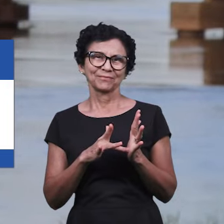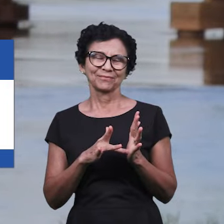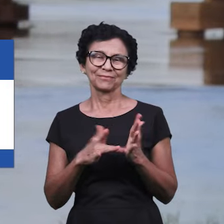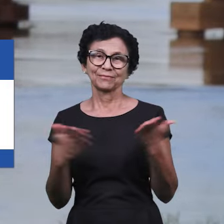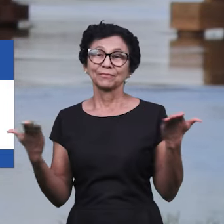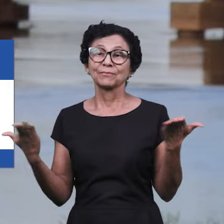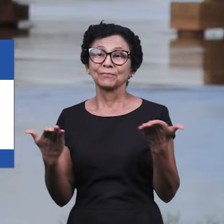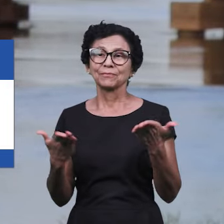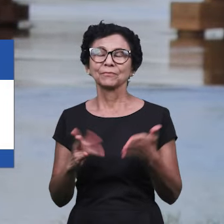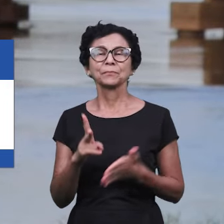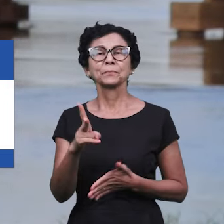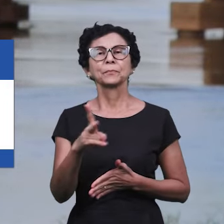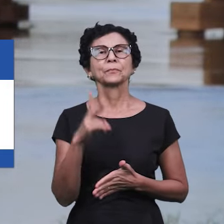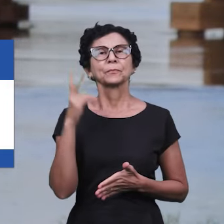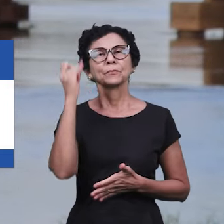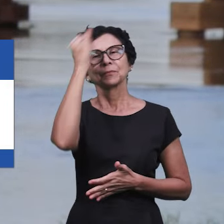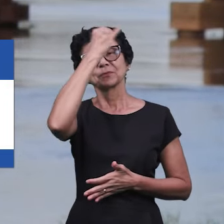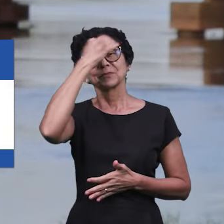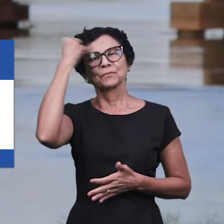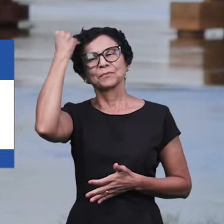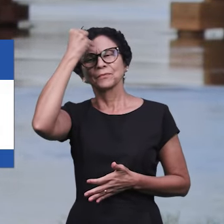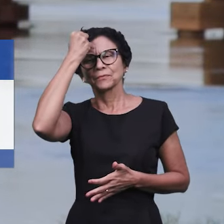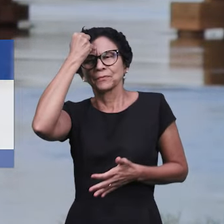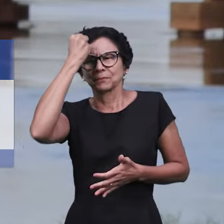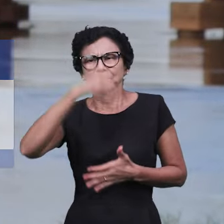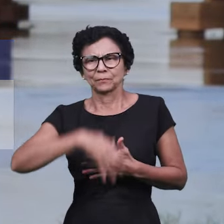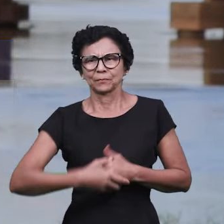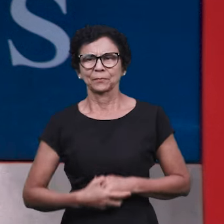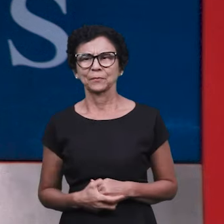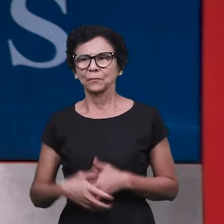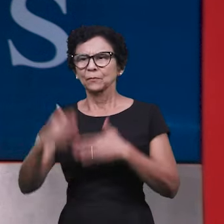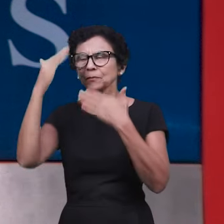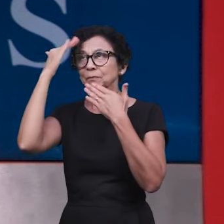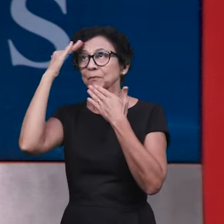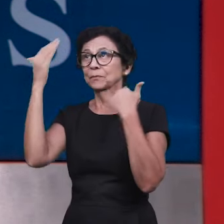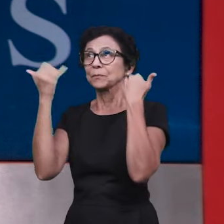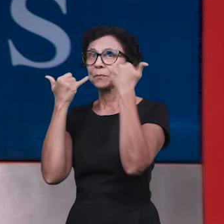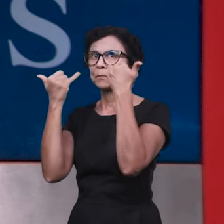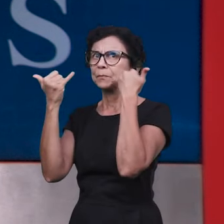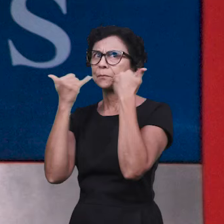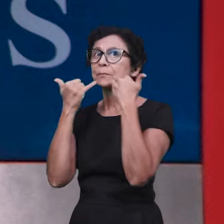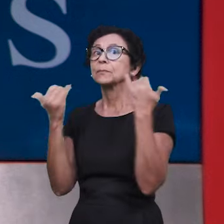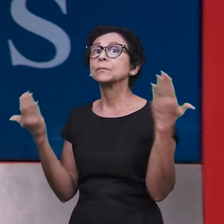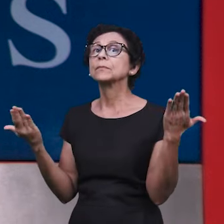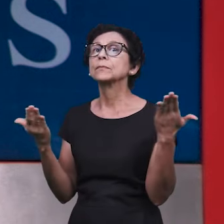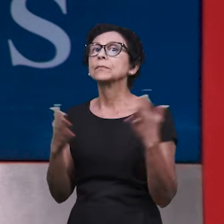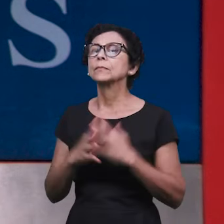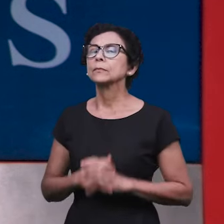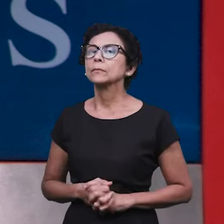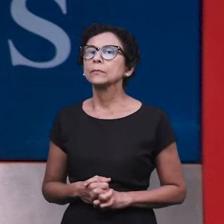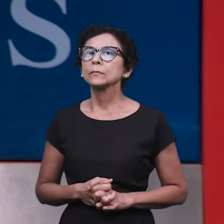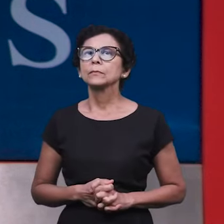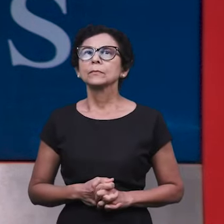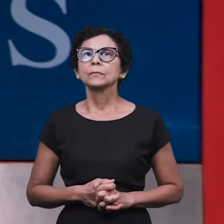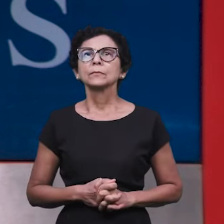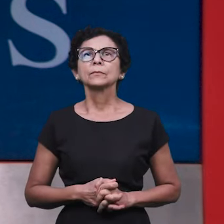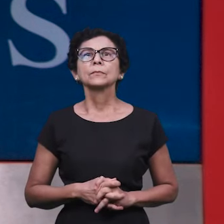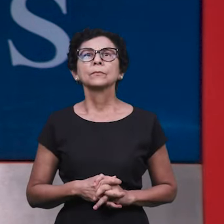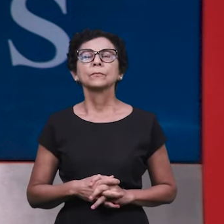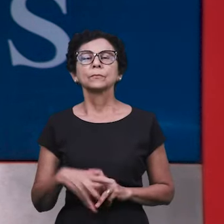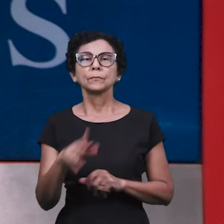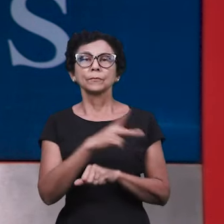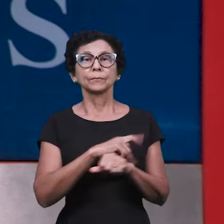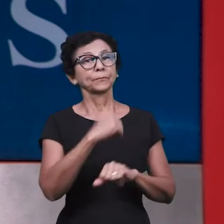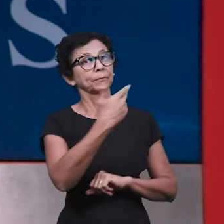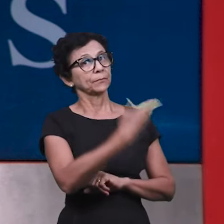Jesus. E agora segue com você, irmão Jorge Pessoa. Obrigado pelas notícias, pelas nossas informações e agora notícias sobre